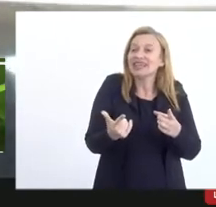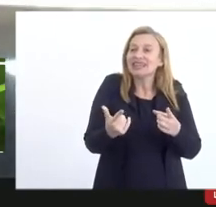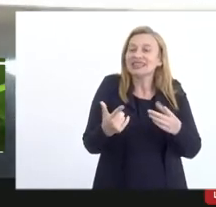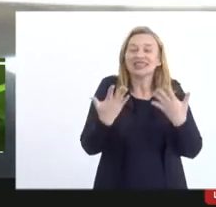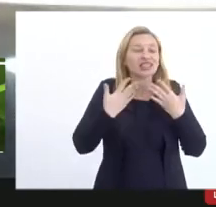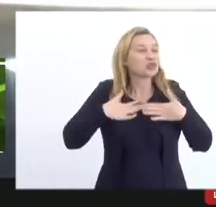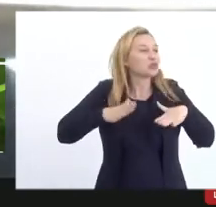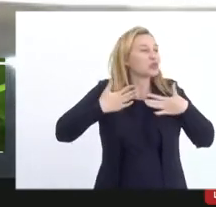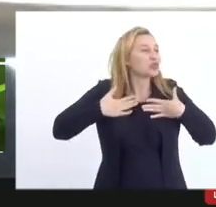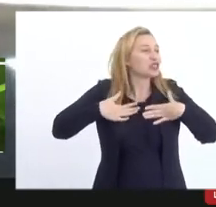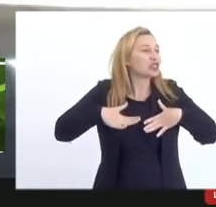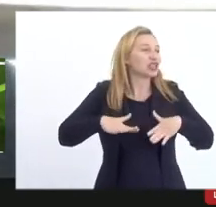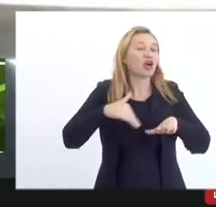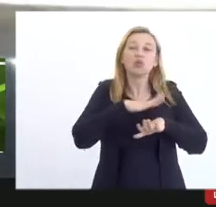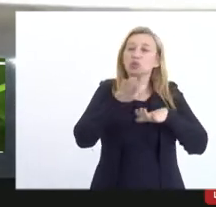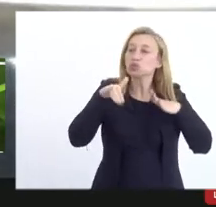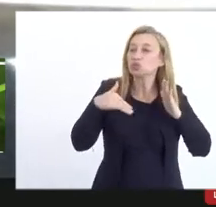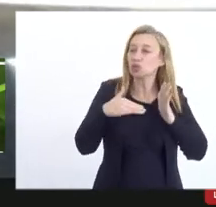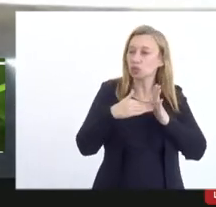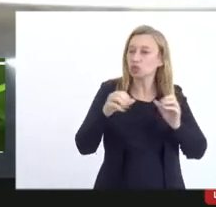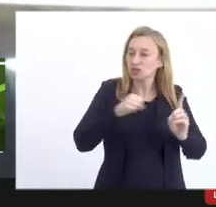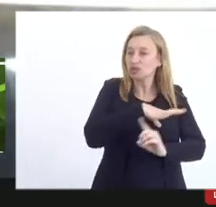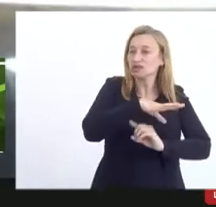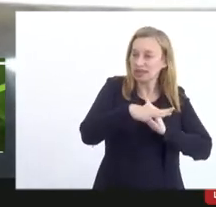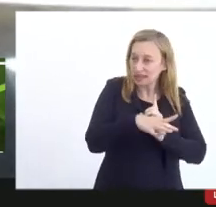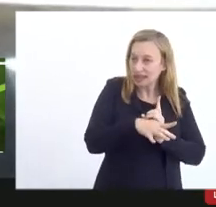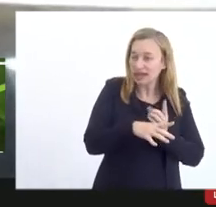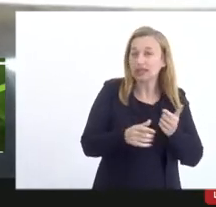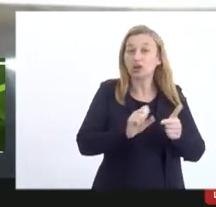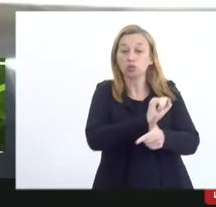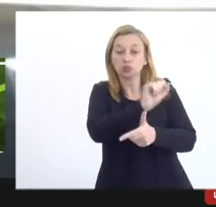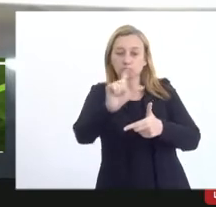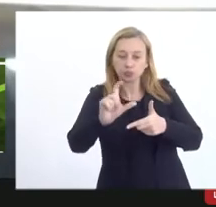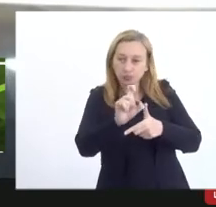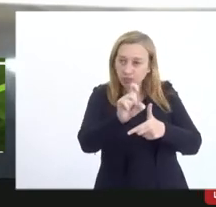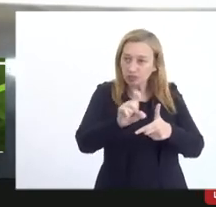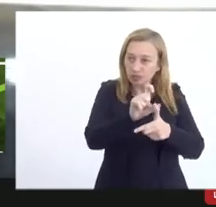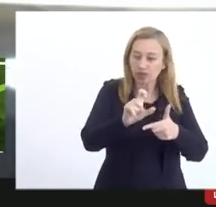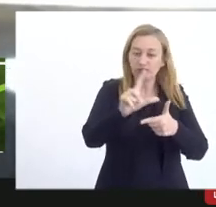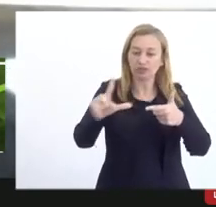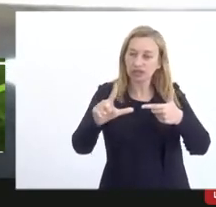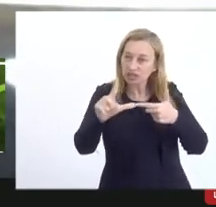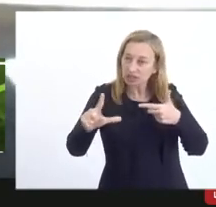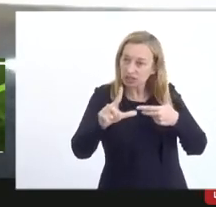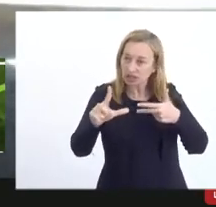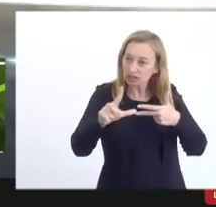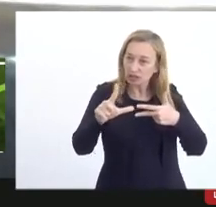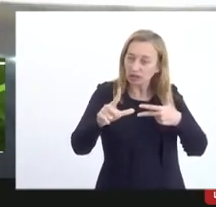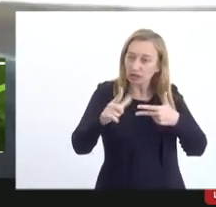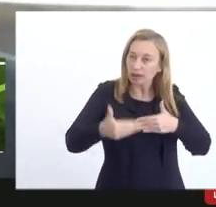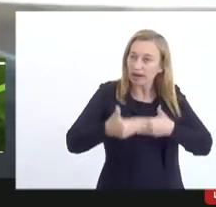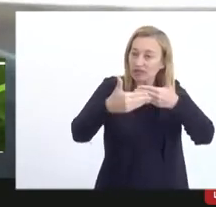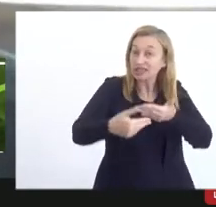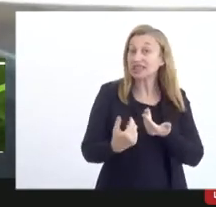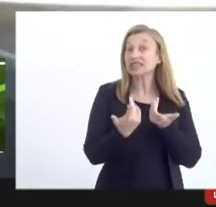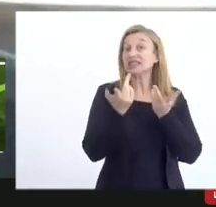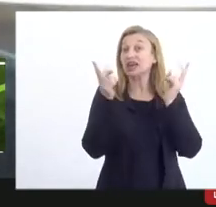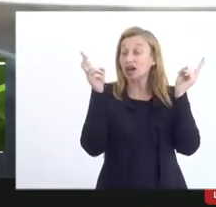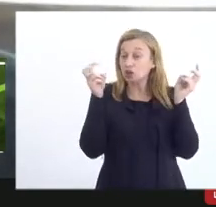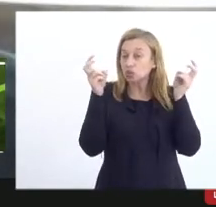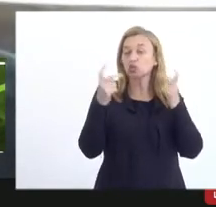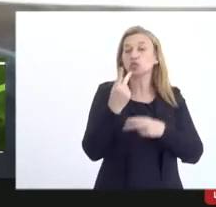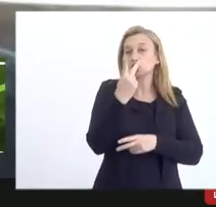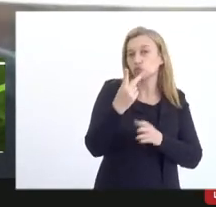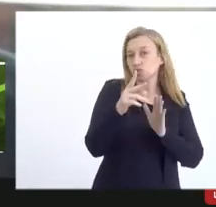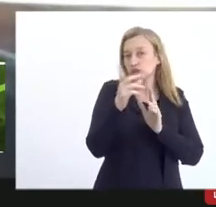tranquilo tanto a sociedade civil quanto o executivo e o legislativo para avançar nessa matéria eu queria colocar duas